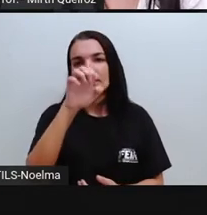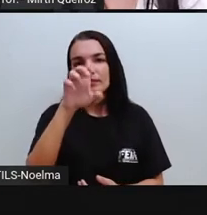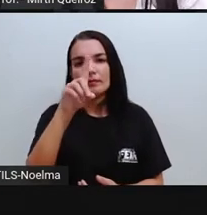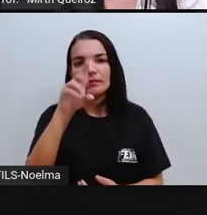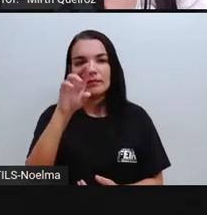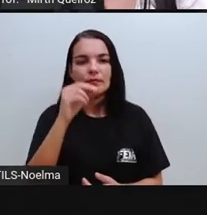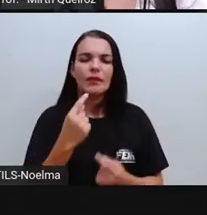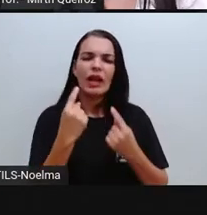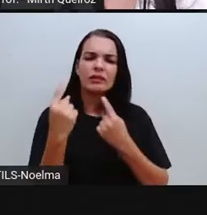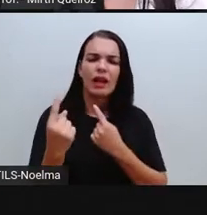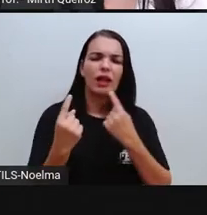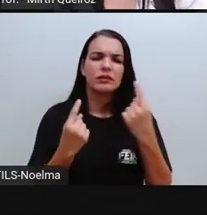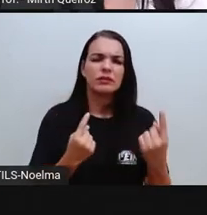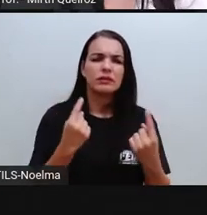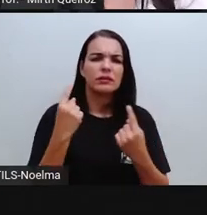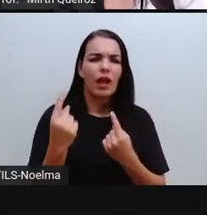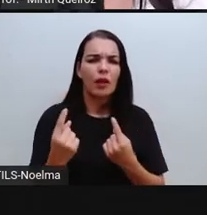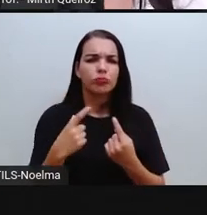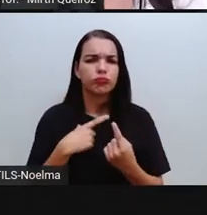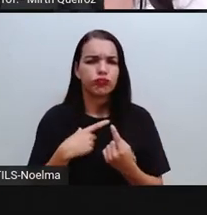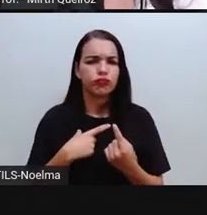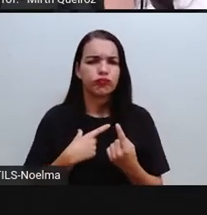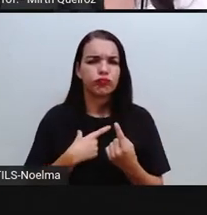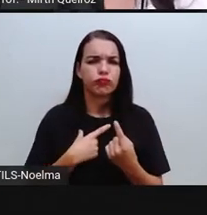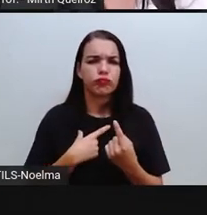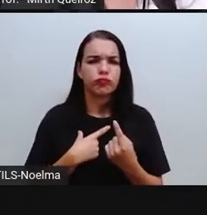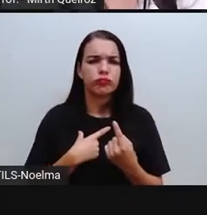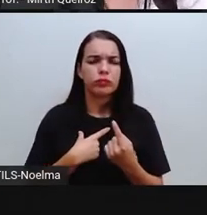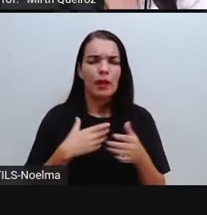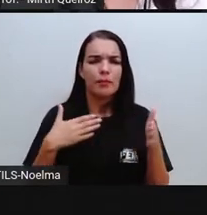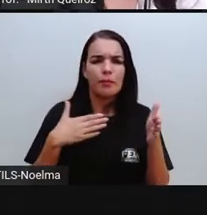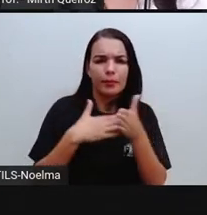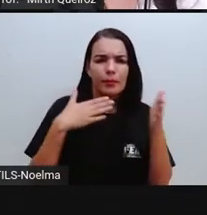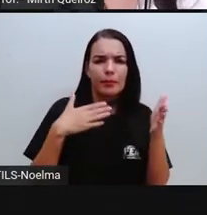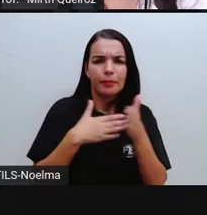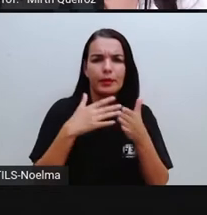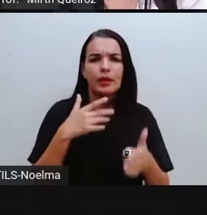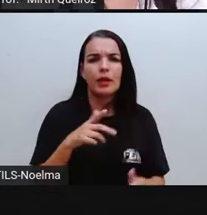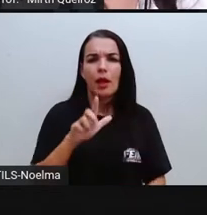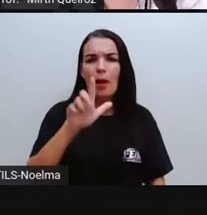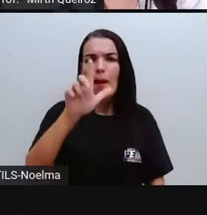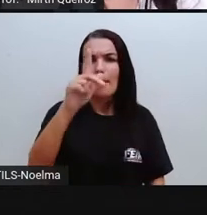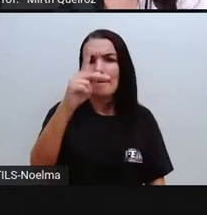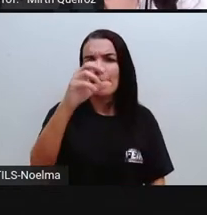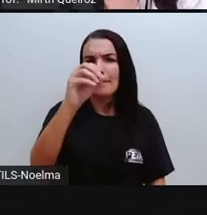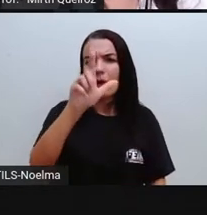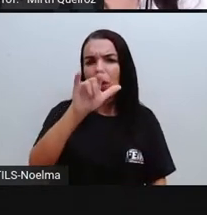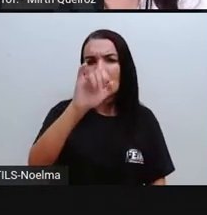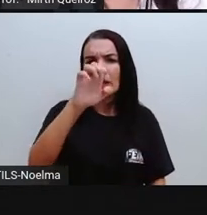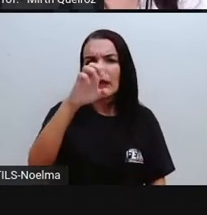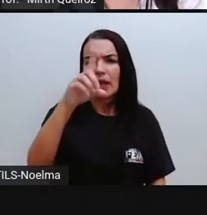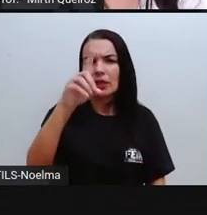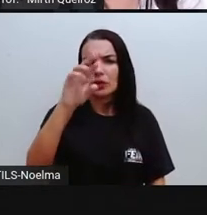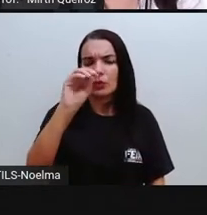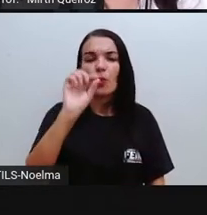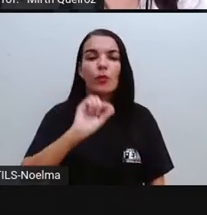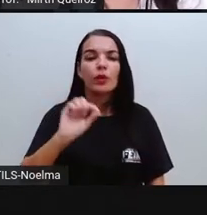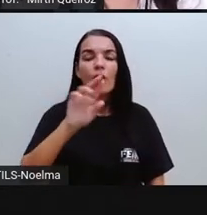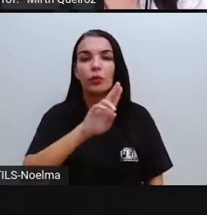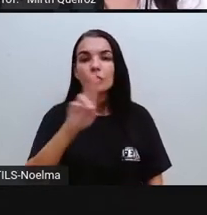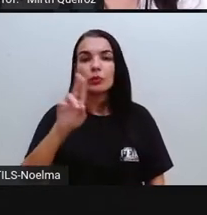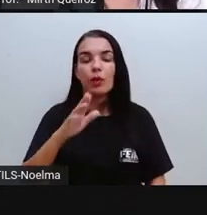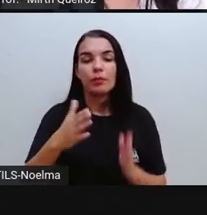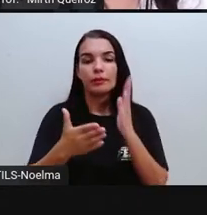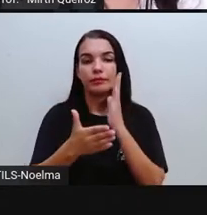Cada um dos polígonos que limita o poliedro é chamado de face. E dependendo do poliedro, as